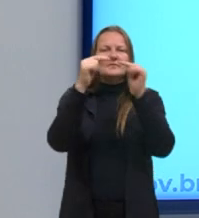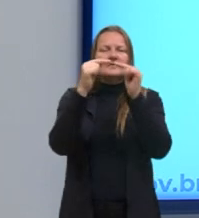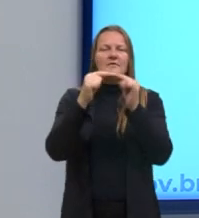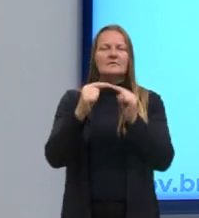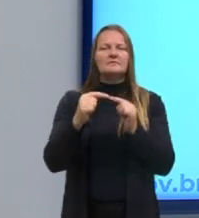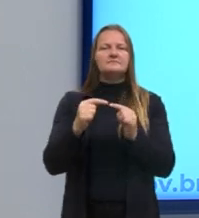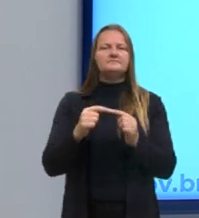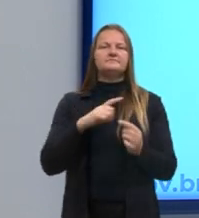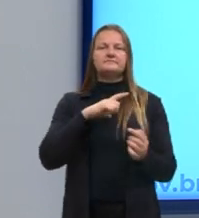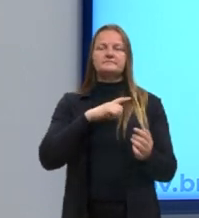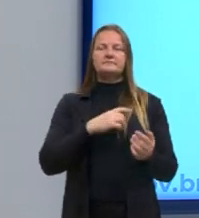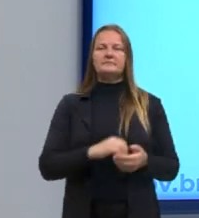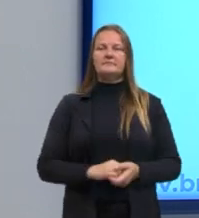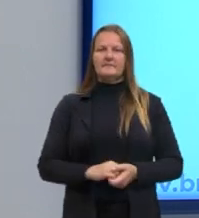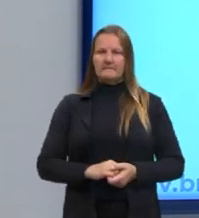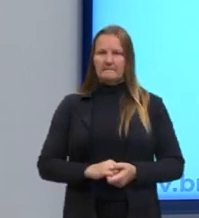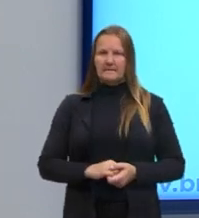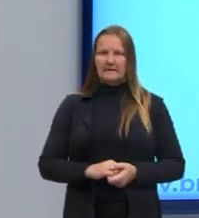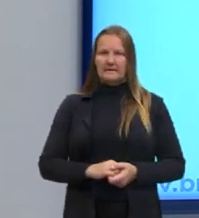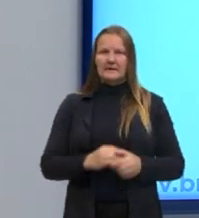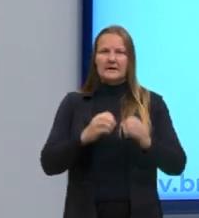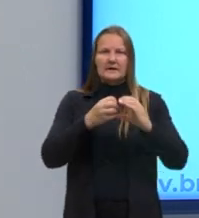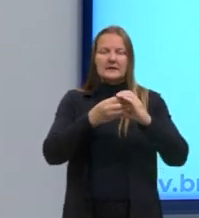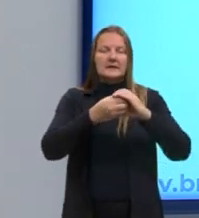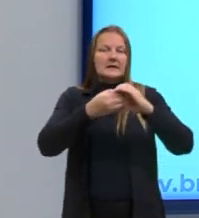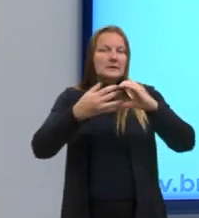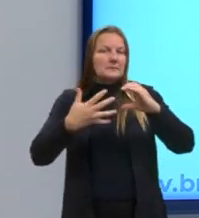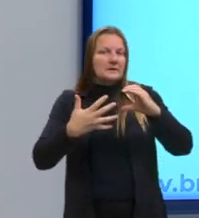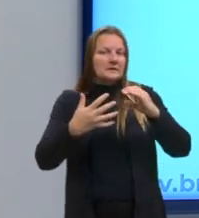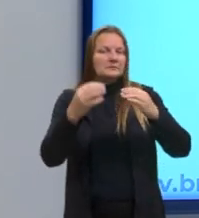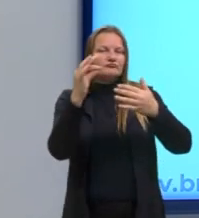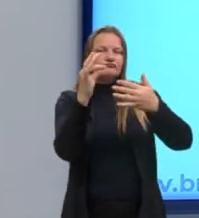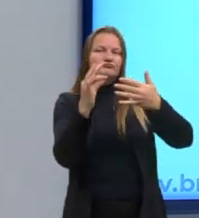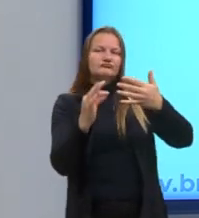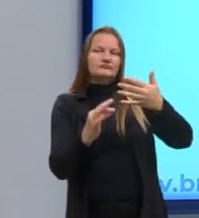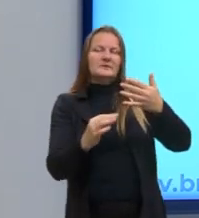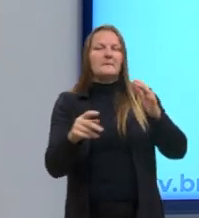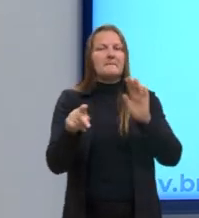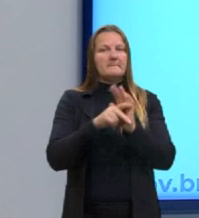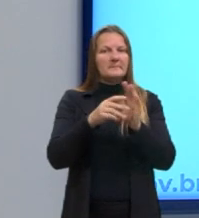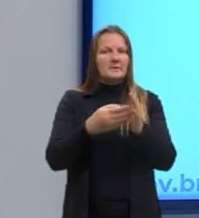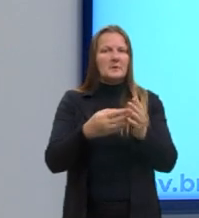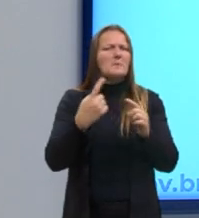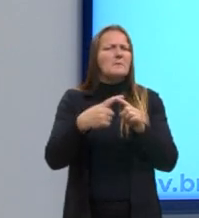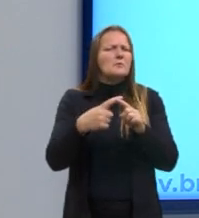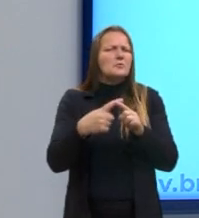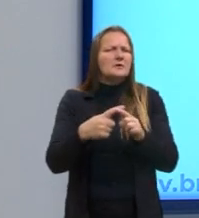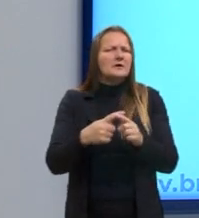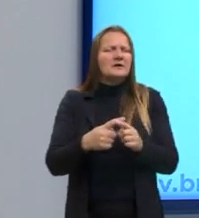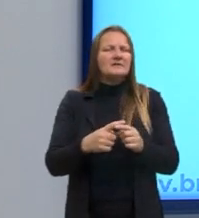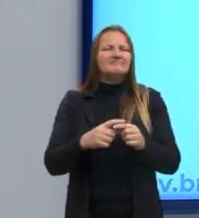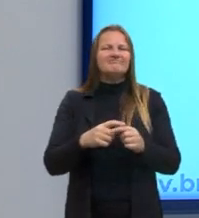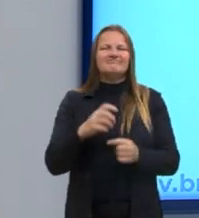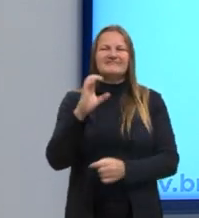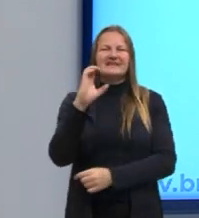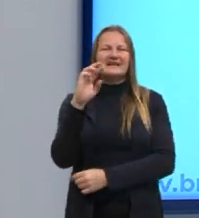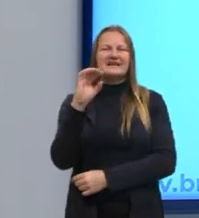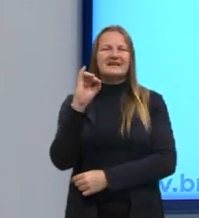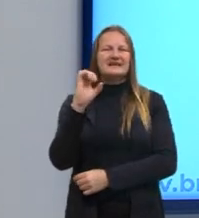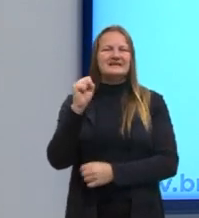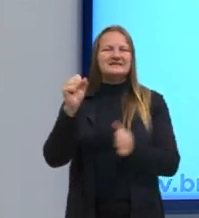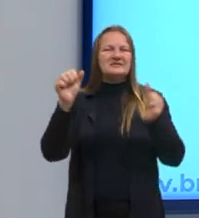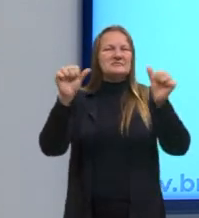é teológica. Nesse aspecto que a modernidade se caracteriza. Por que a modernidade é uma crise permanente? Todos